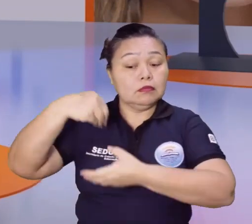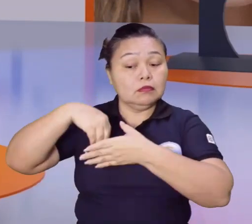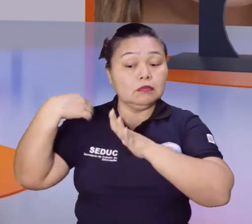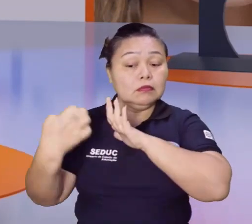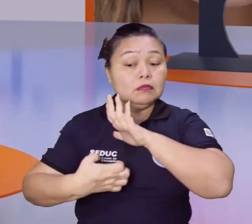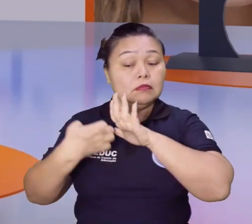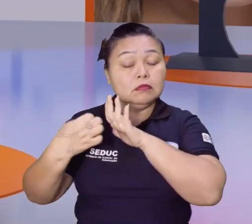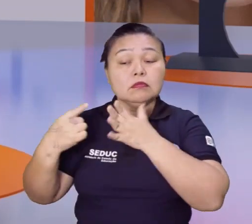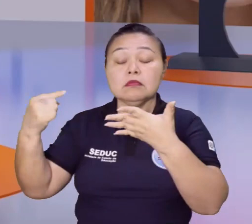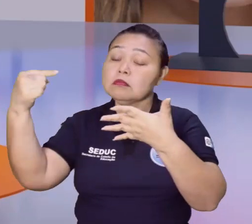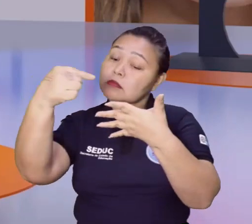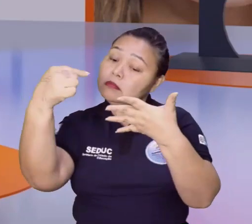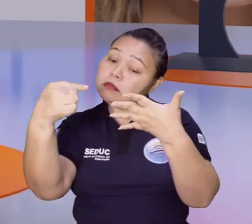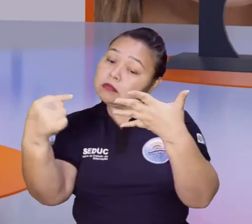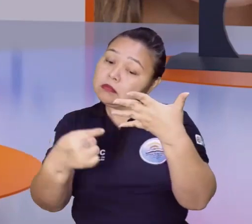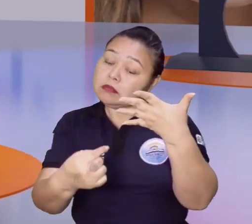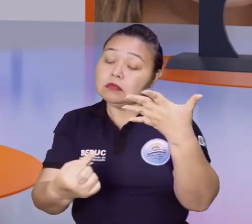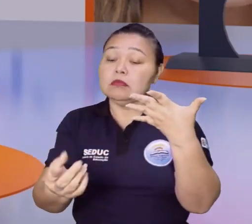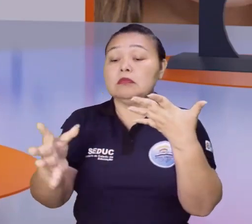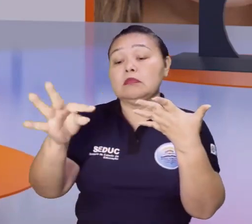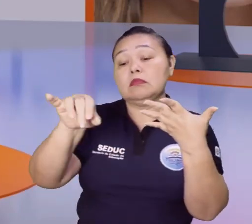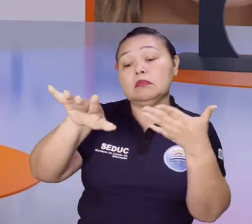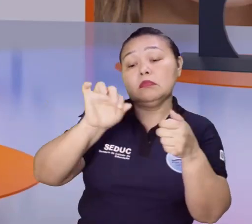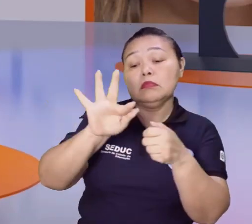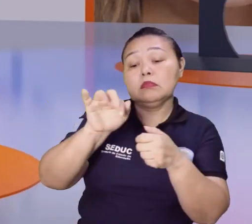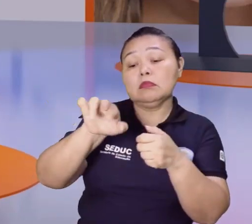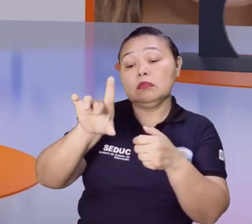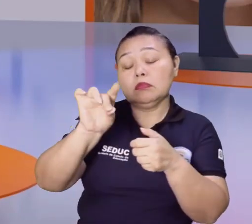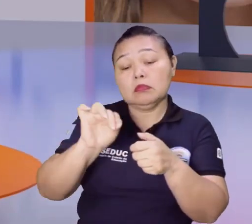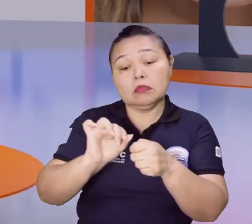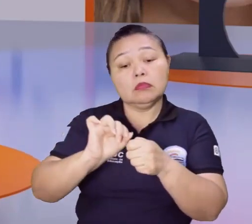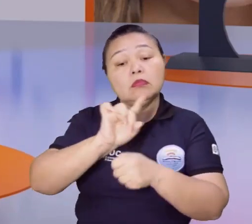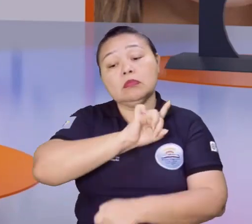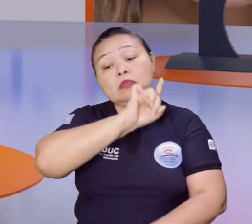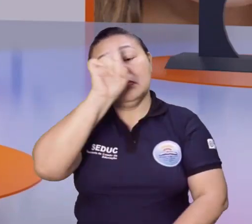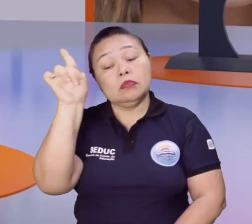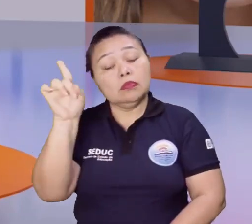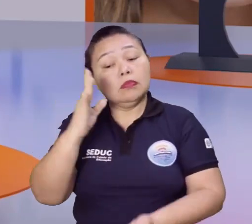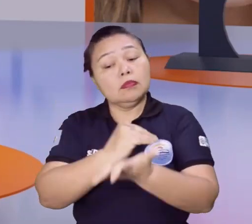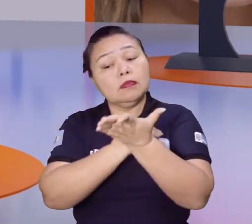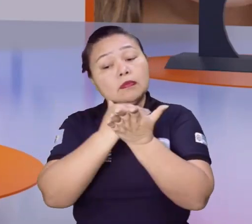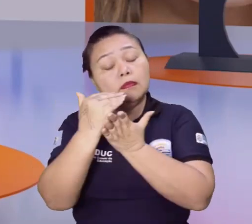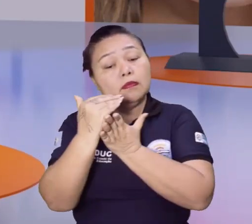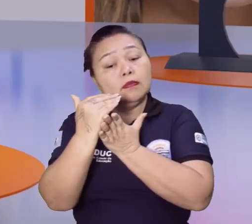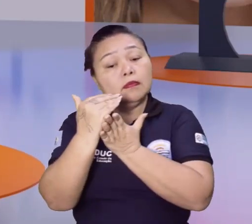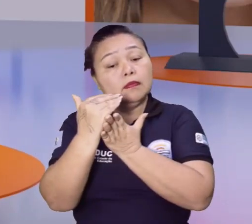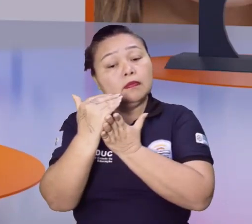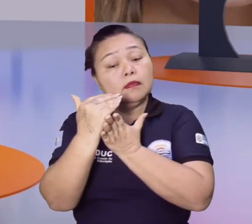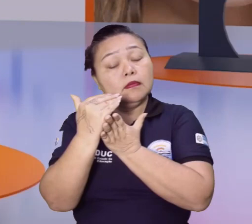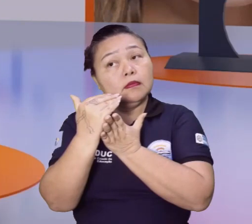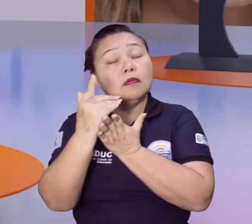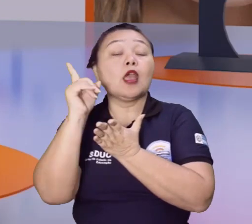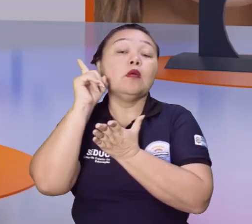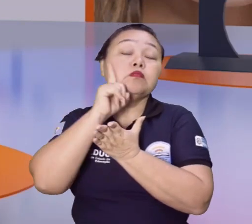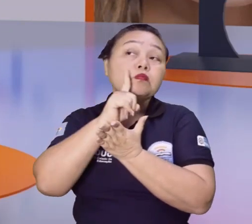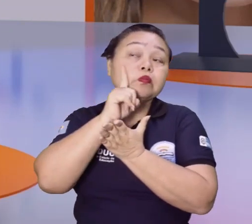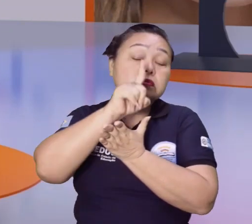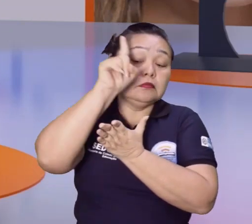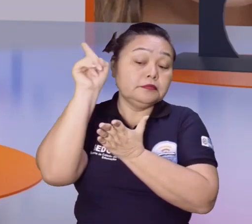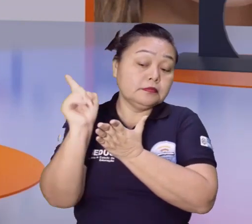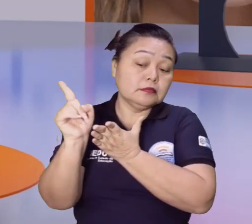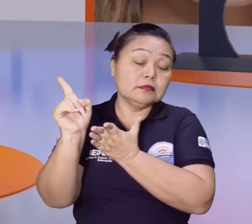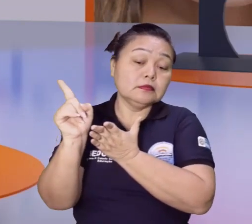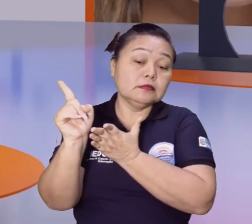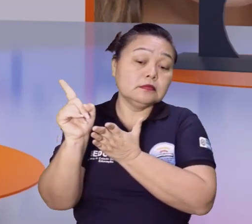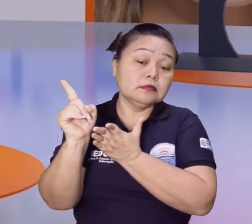Então, todos esses modelos aí, o toyotismo, o fordismo que começou lá nos Estados Unidos,